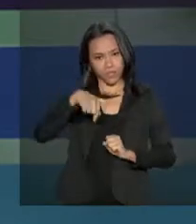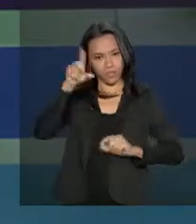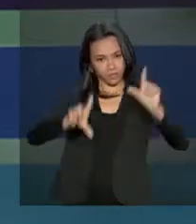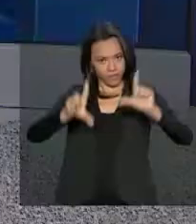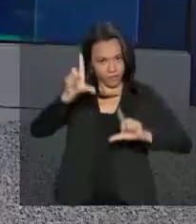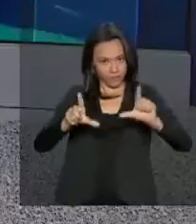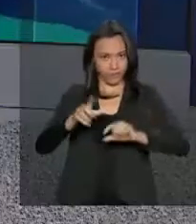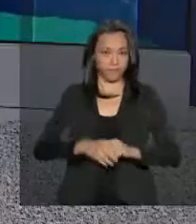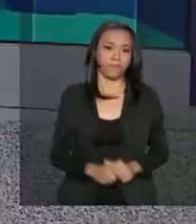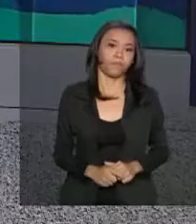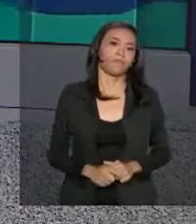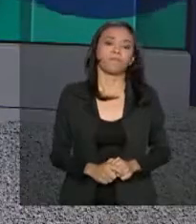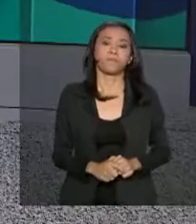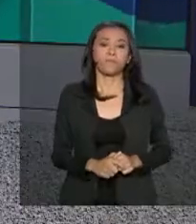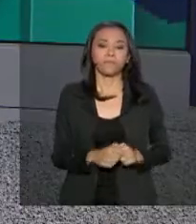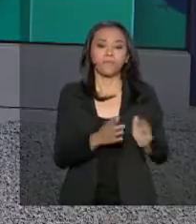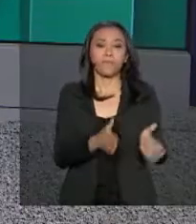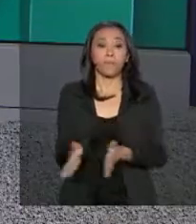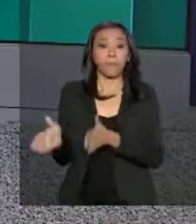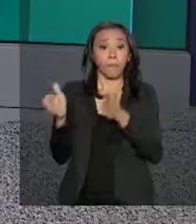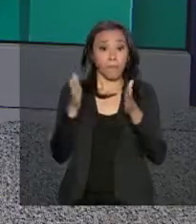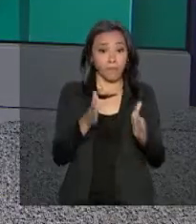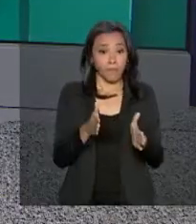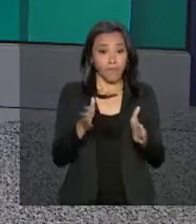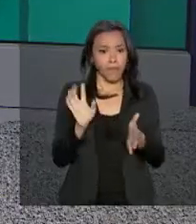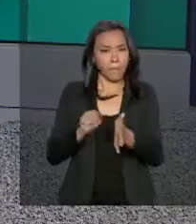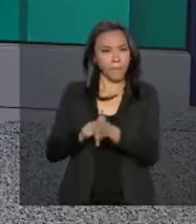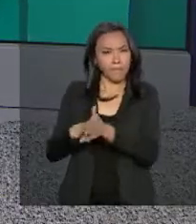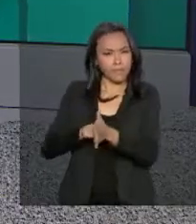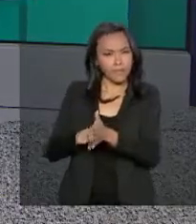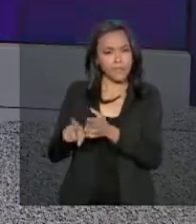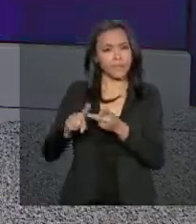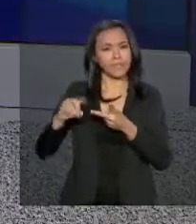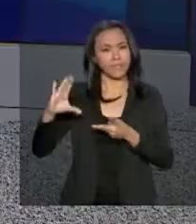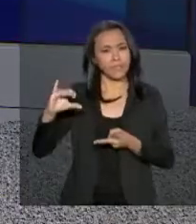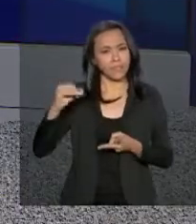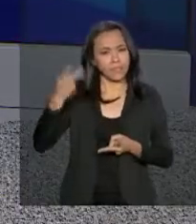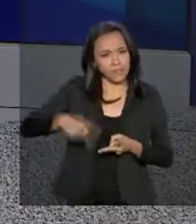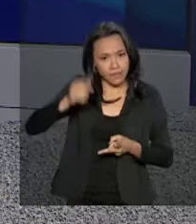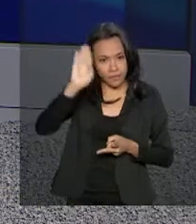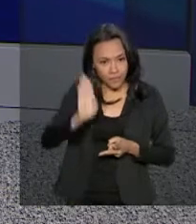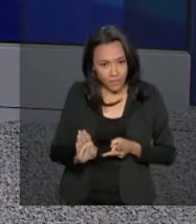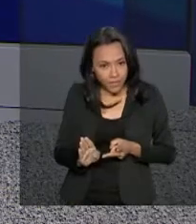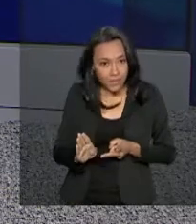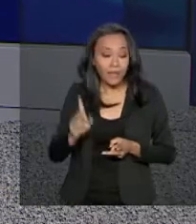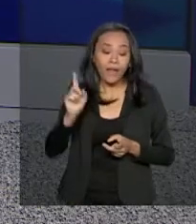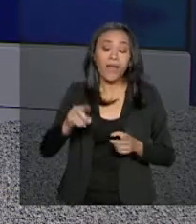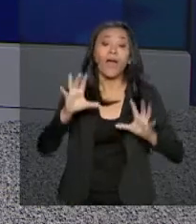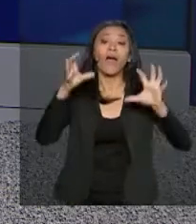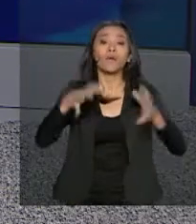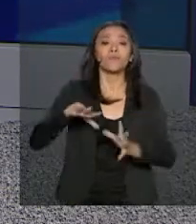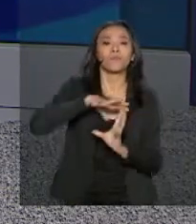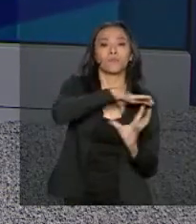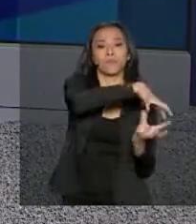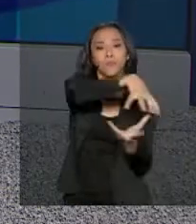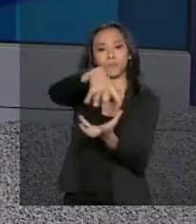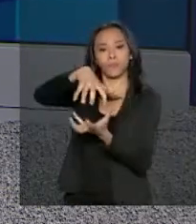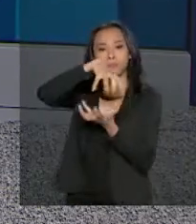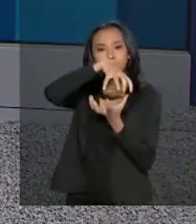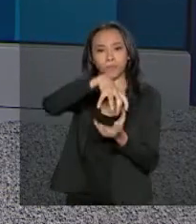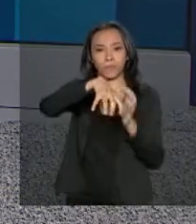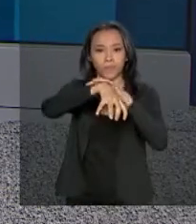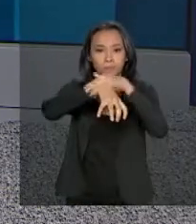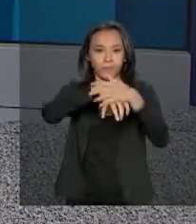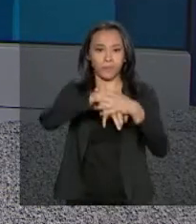vivo. Bom, a pesquisa e a ciência do Brasil estão na Antártica, desde 1982.